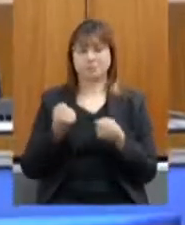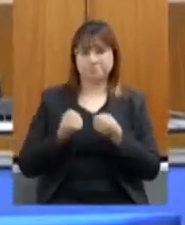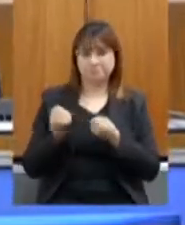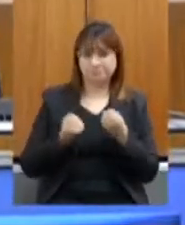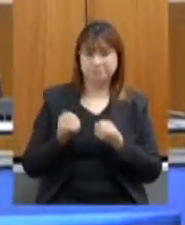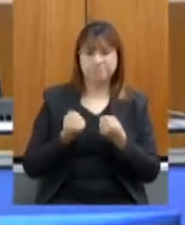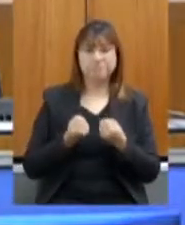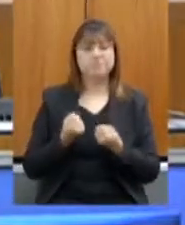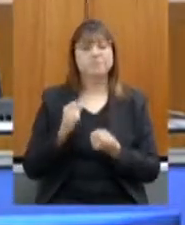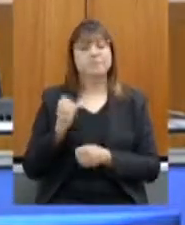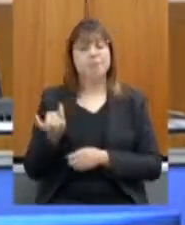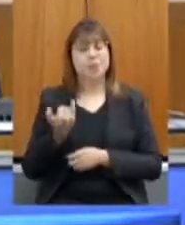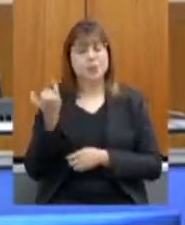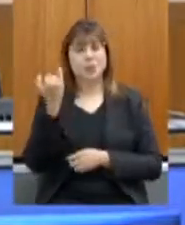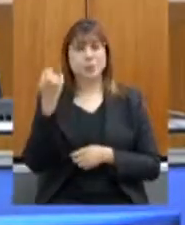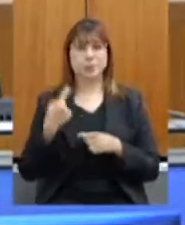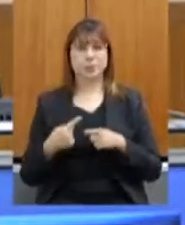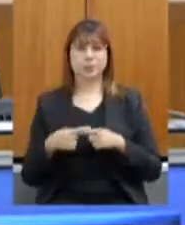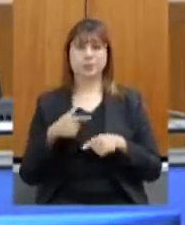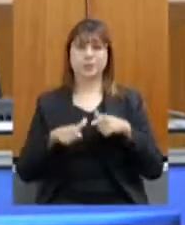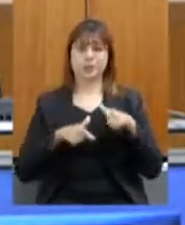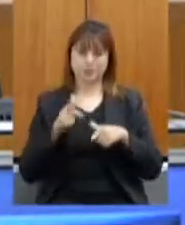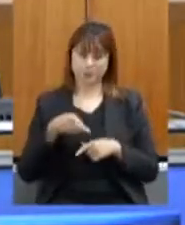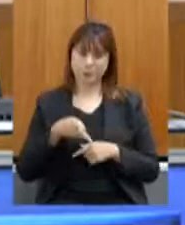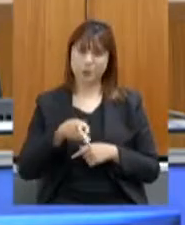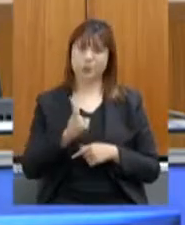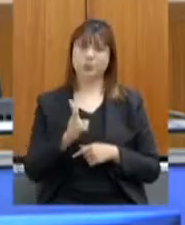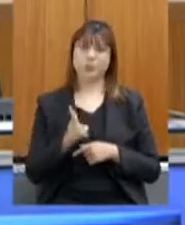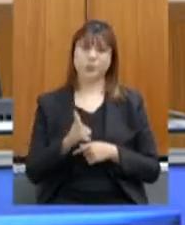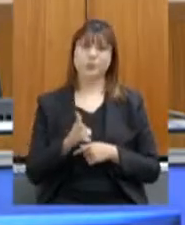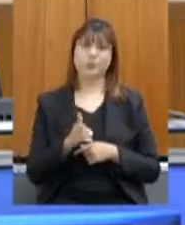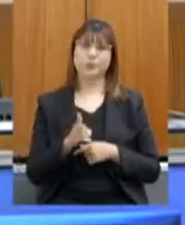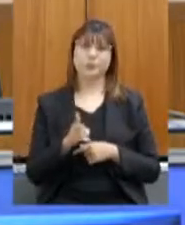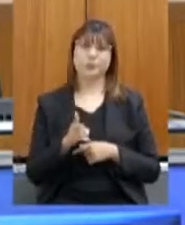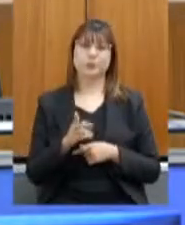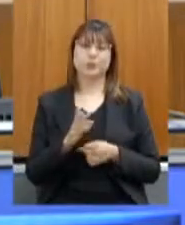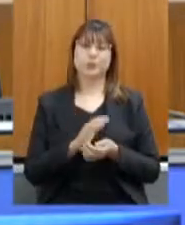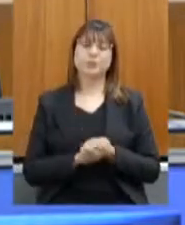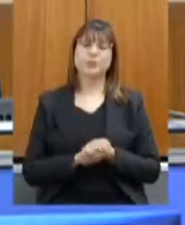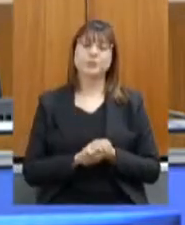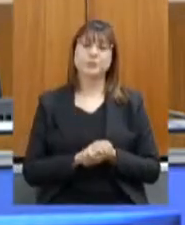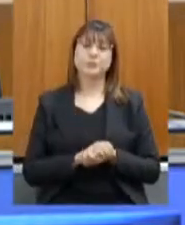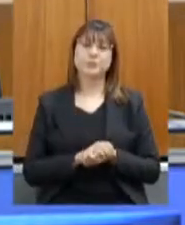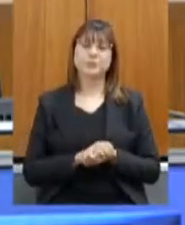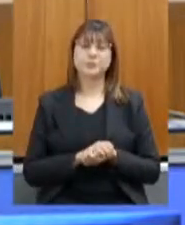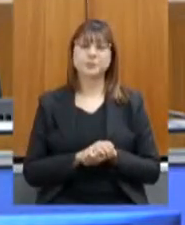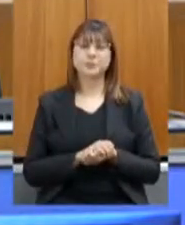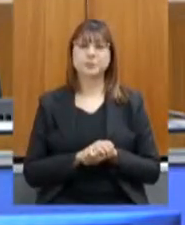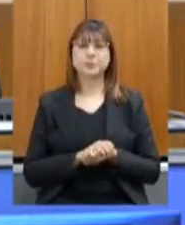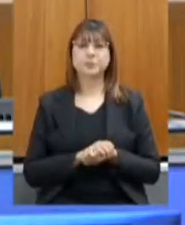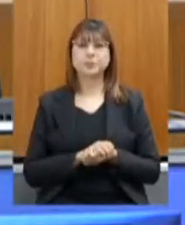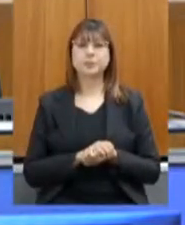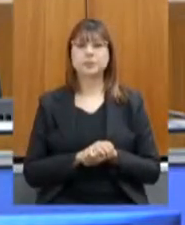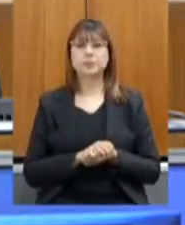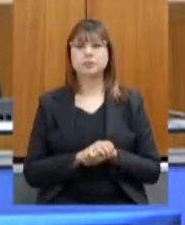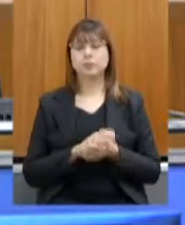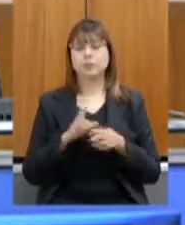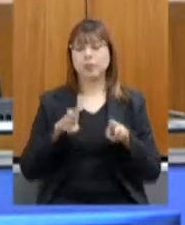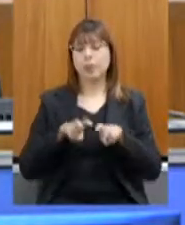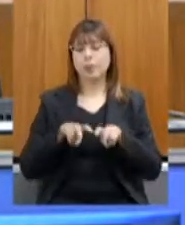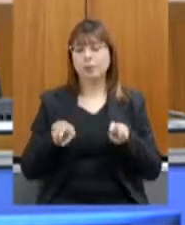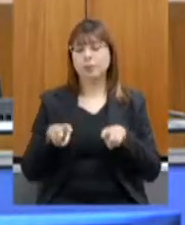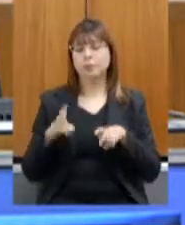isso é muito importante para que o trabalho possa continuar chegando aos nossos pequenos produtores em relação a mesa de diálogo